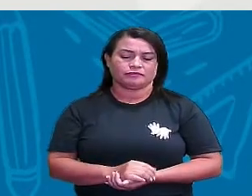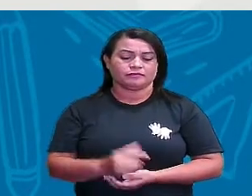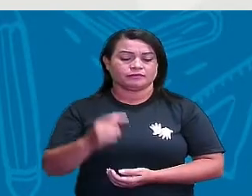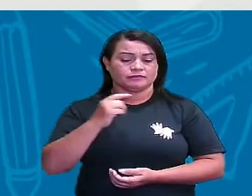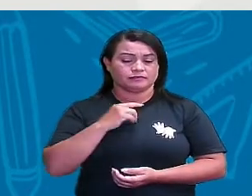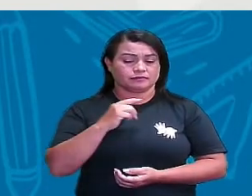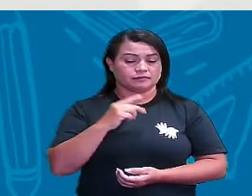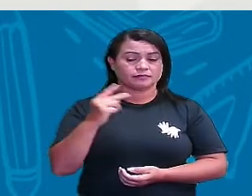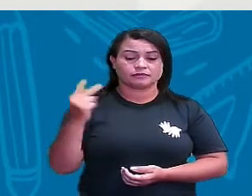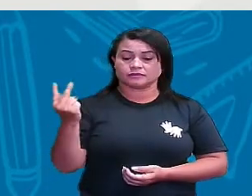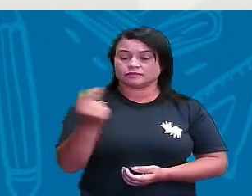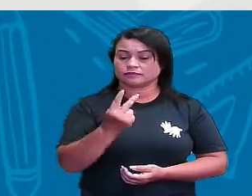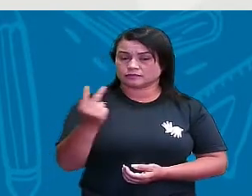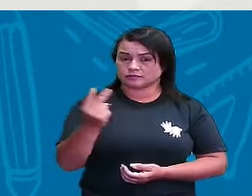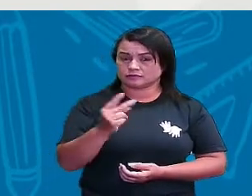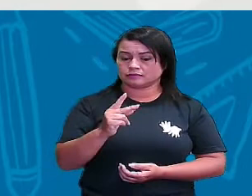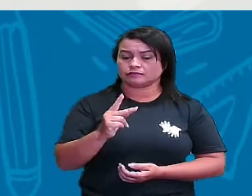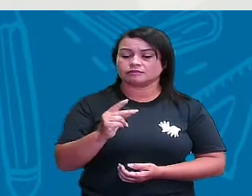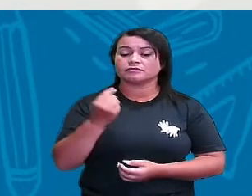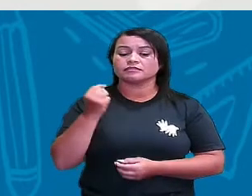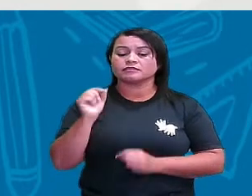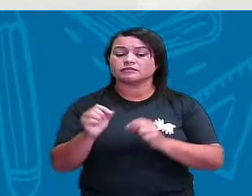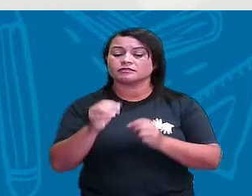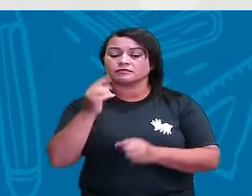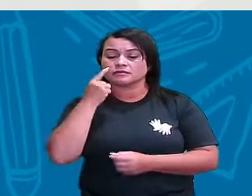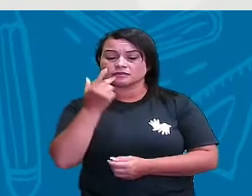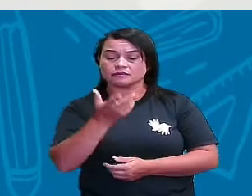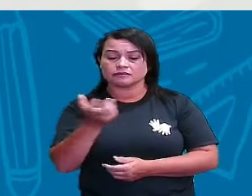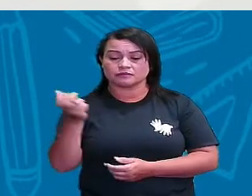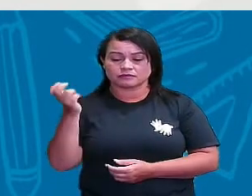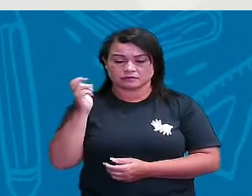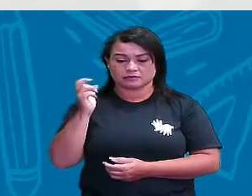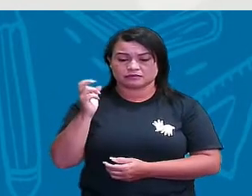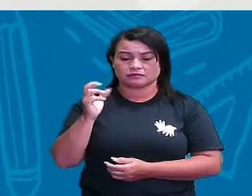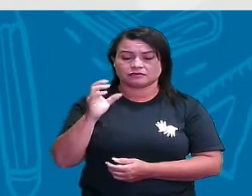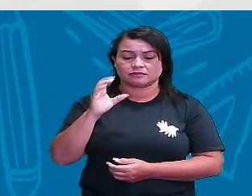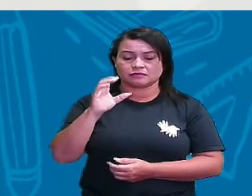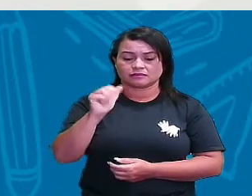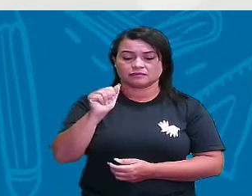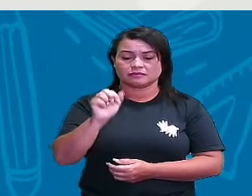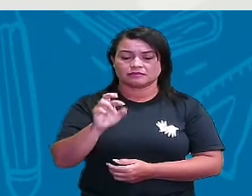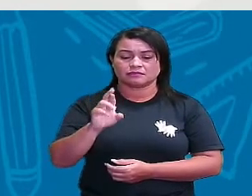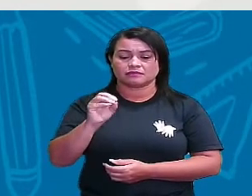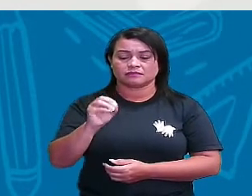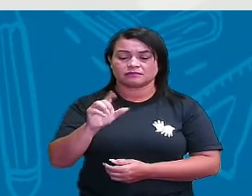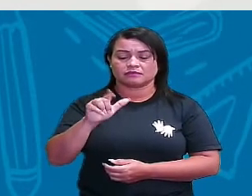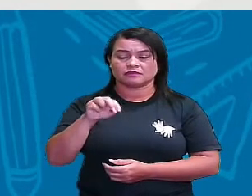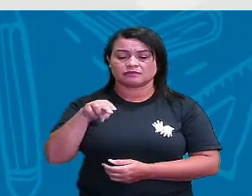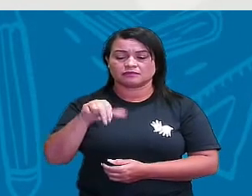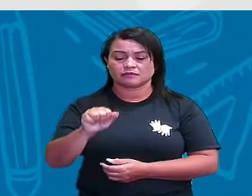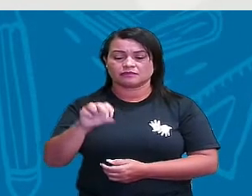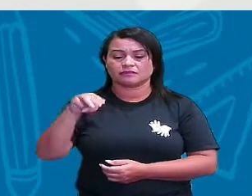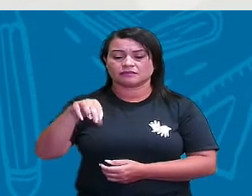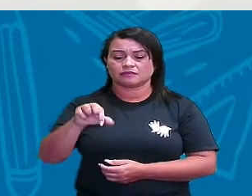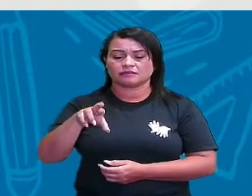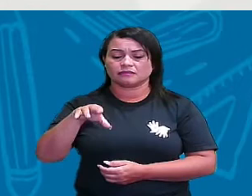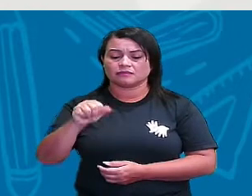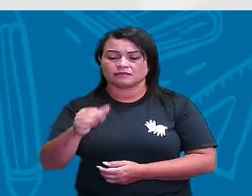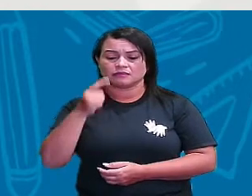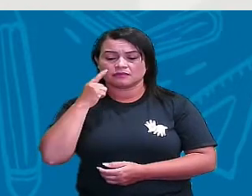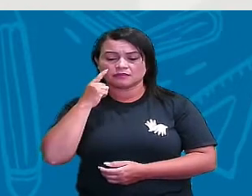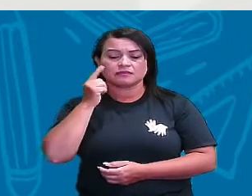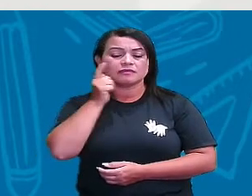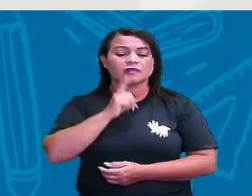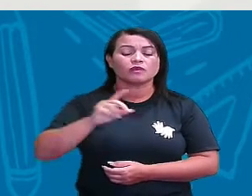Carolina e Marinha. Elas vão, usamos a altura de Roberta para medir a barraca.